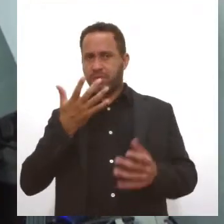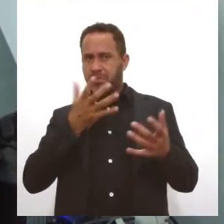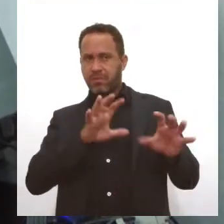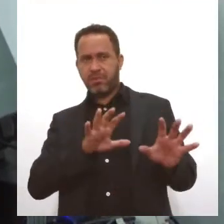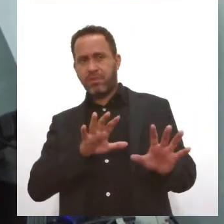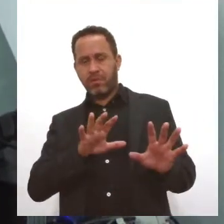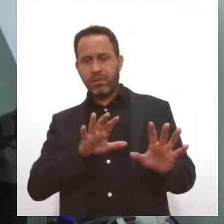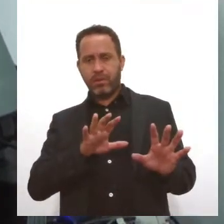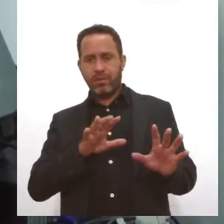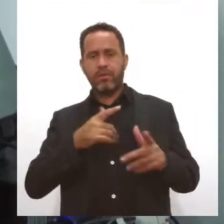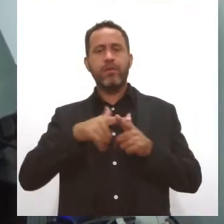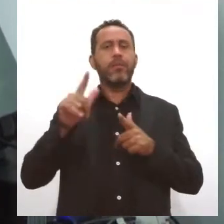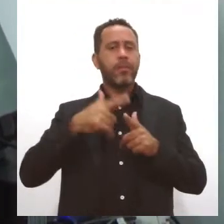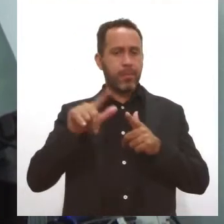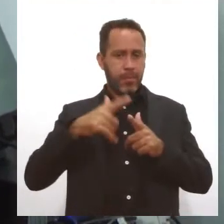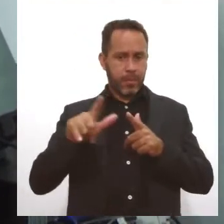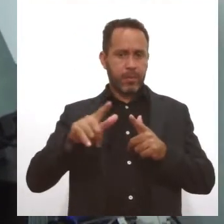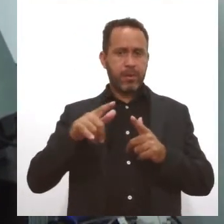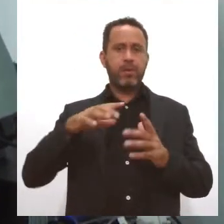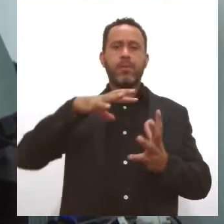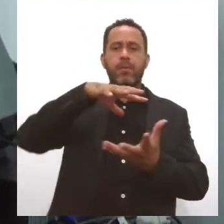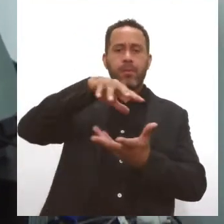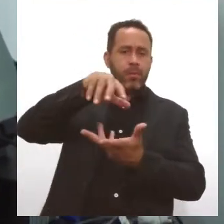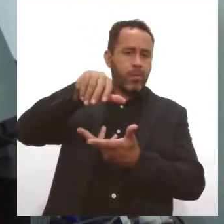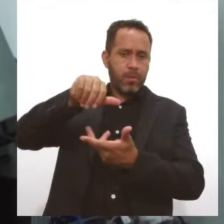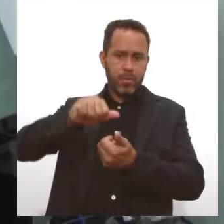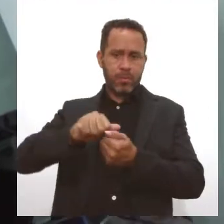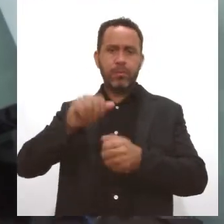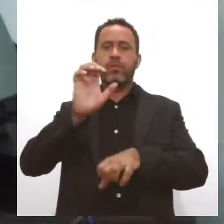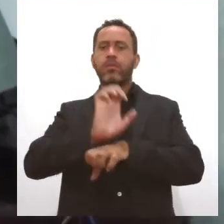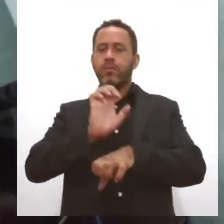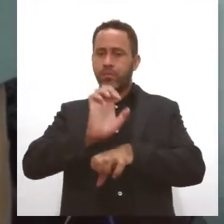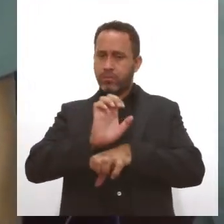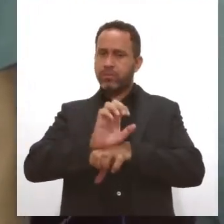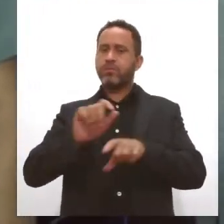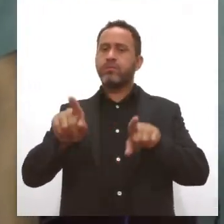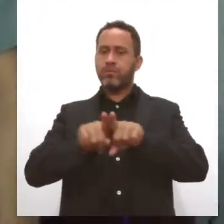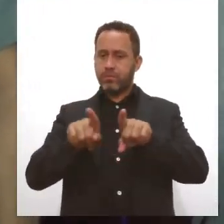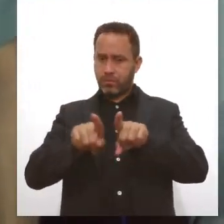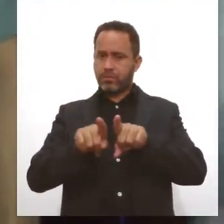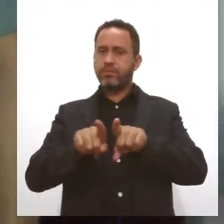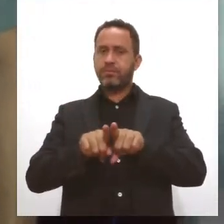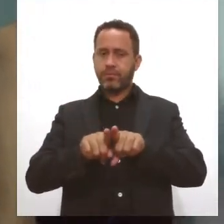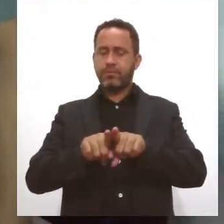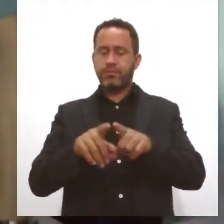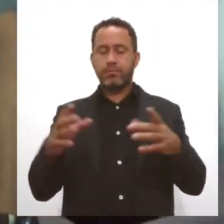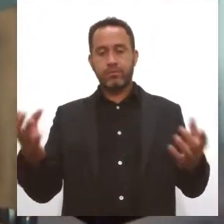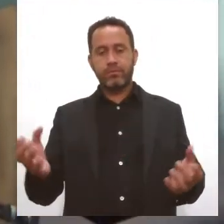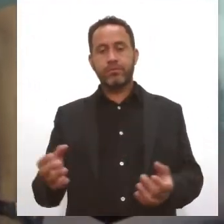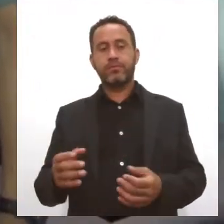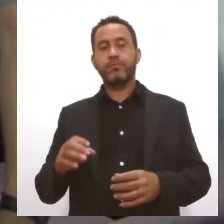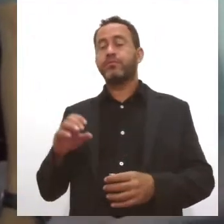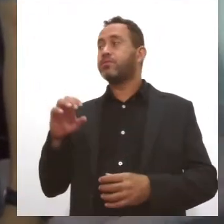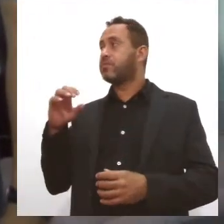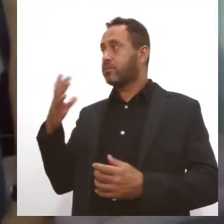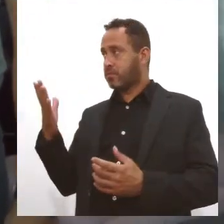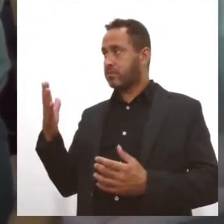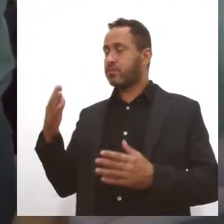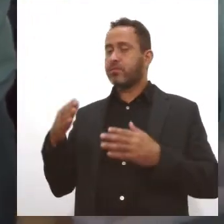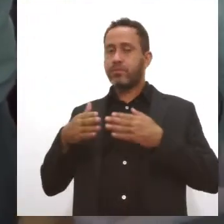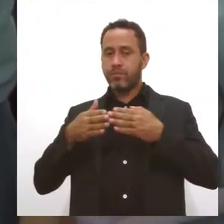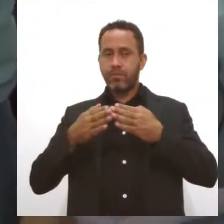benefício global aqui para o nosso Estado, sem dúvida nenhuma. É, obviamente que essa é uma ação que a Marinha já vem